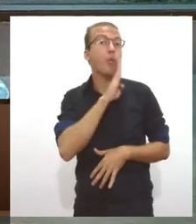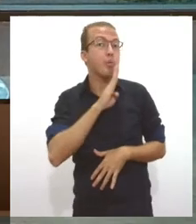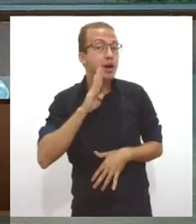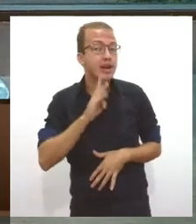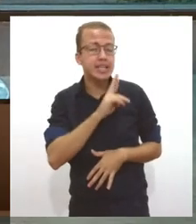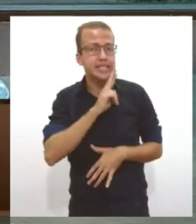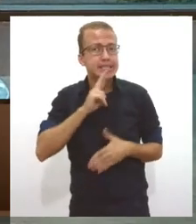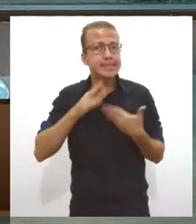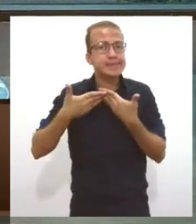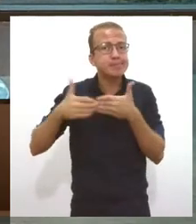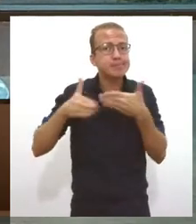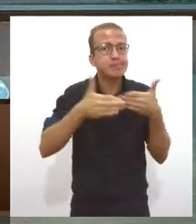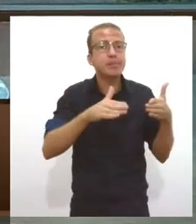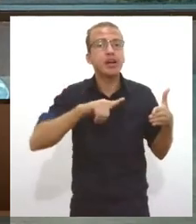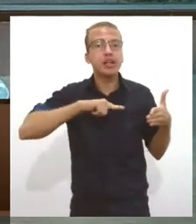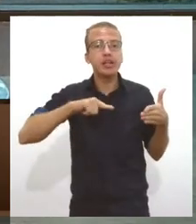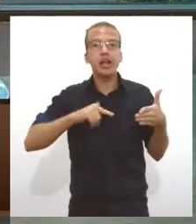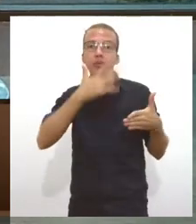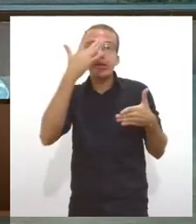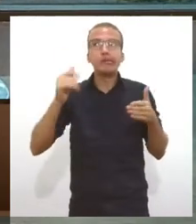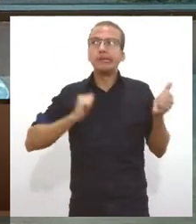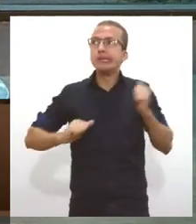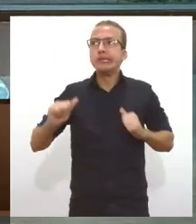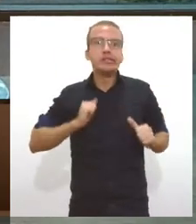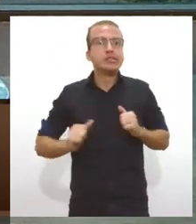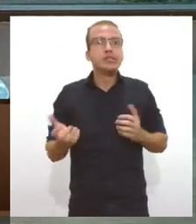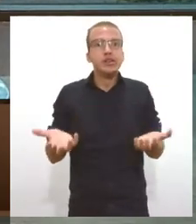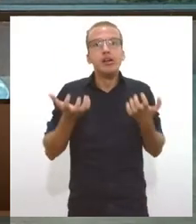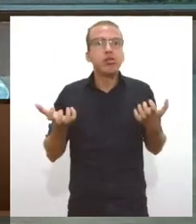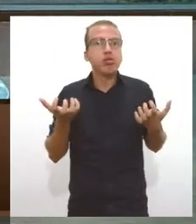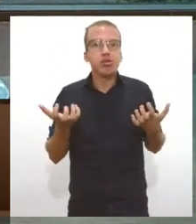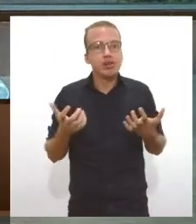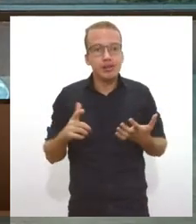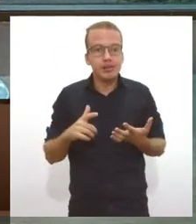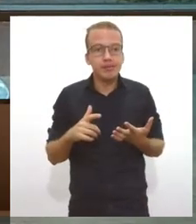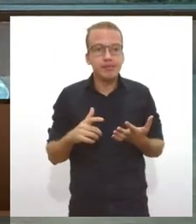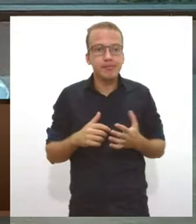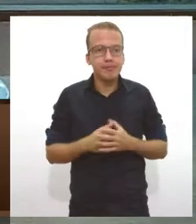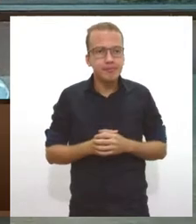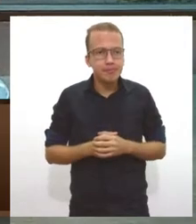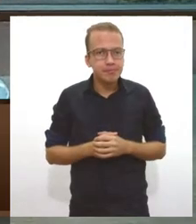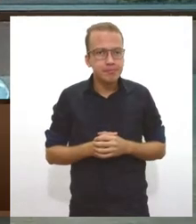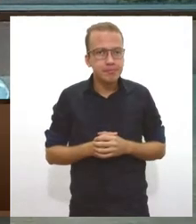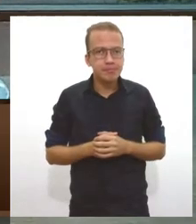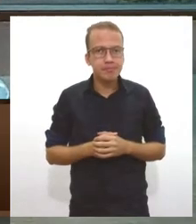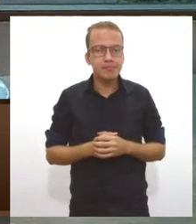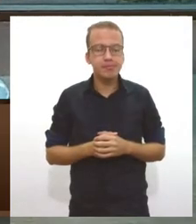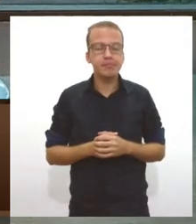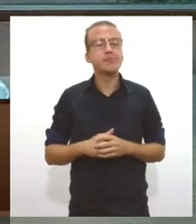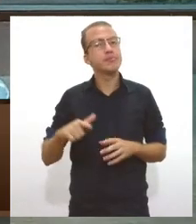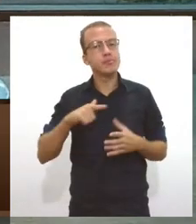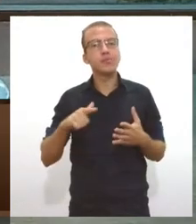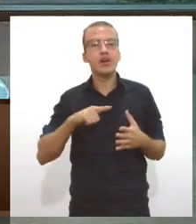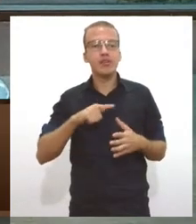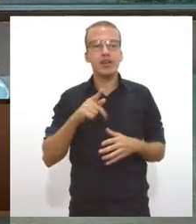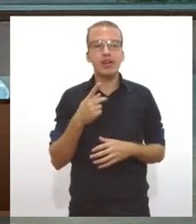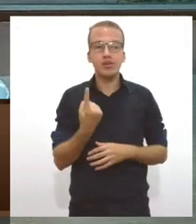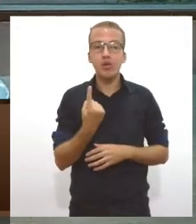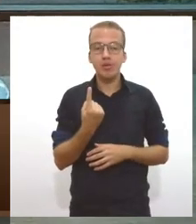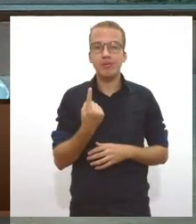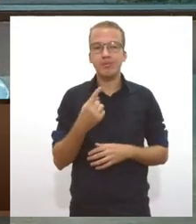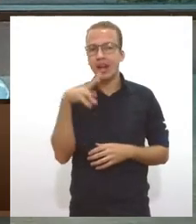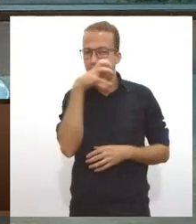parecem estavam desesperadas, a ponto de saírem... fazer uma... que eu fiz uma observação rapidinho, só para eu terminar esse